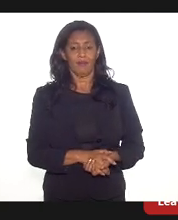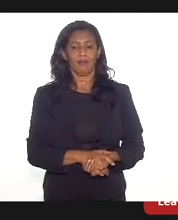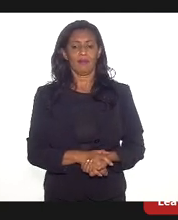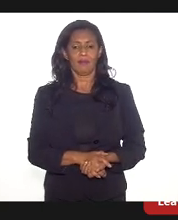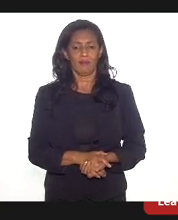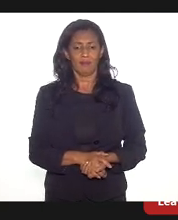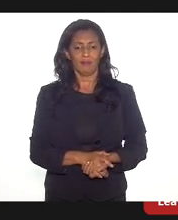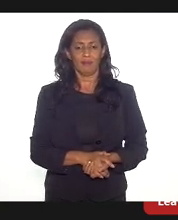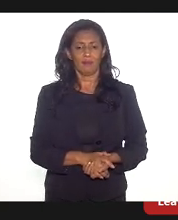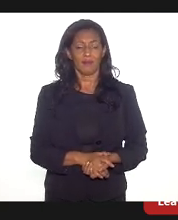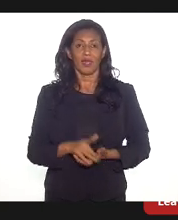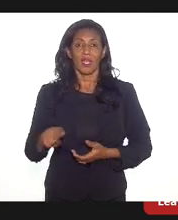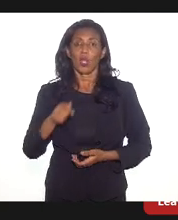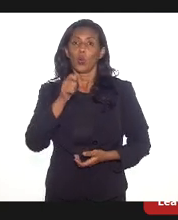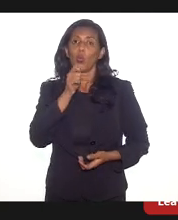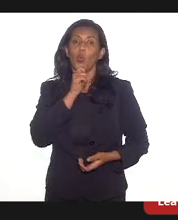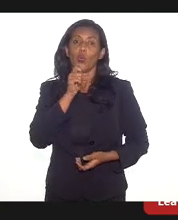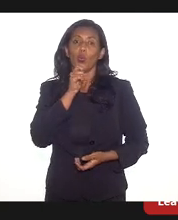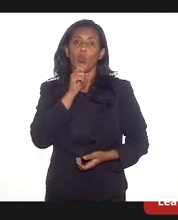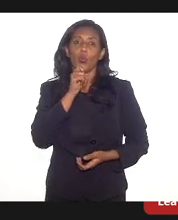que não tem,